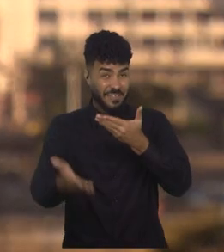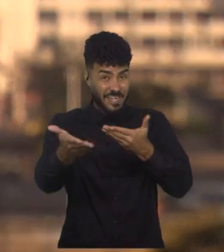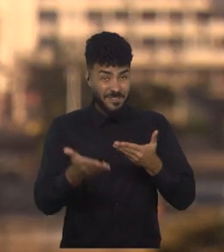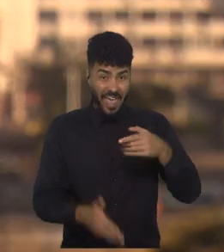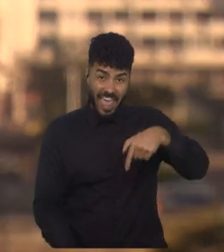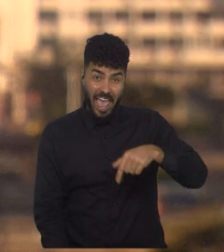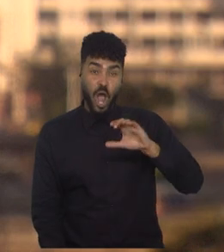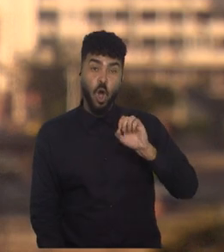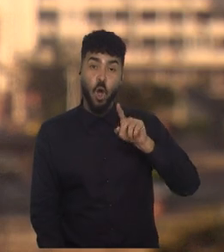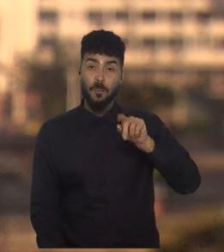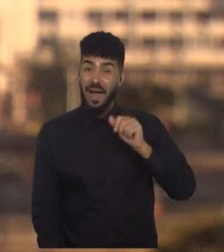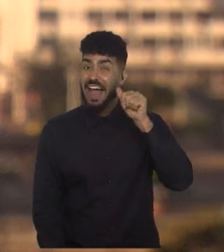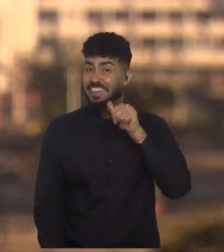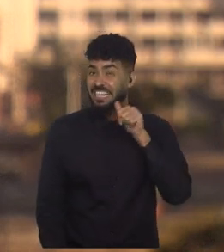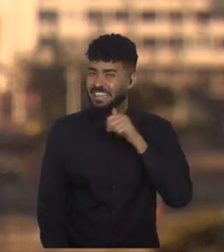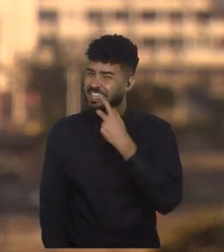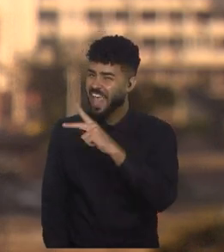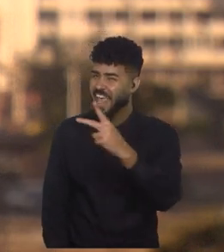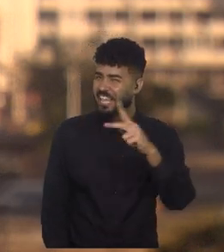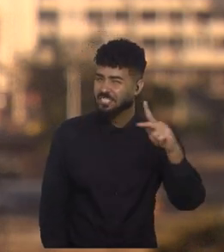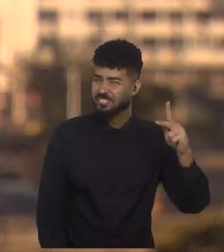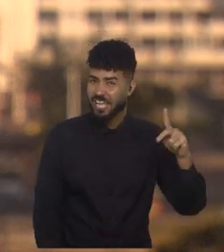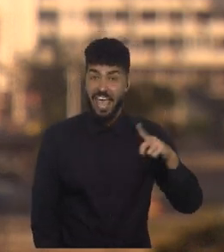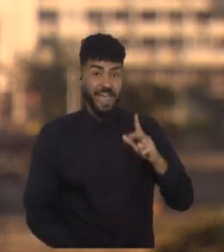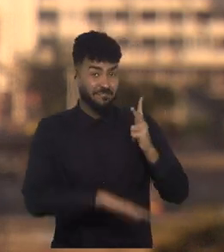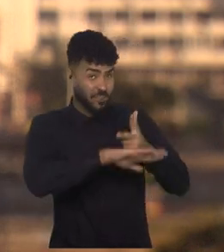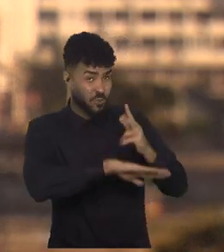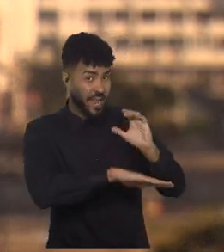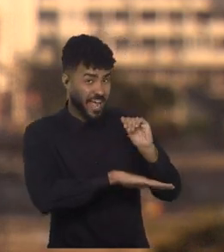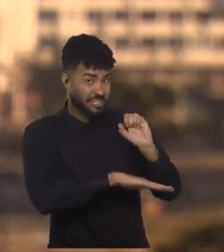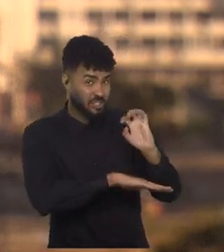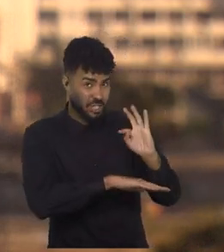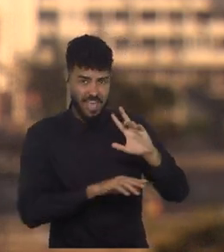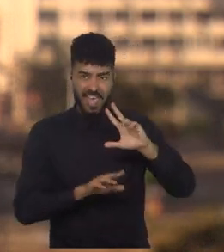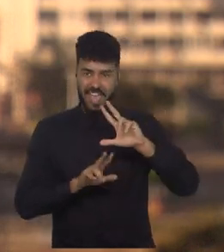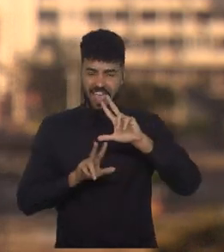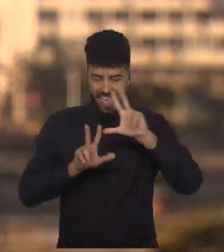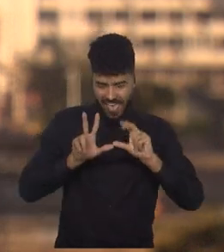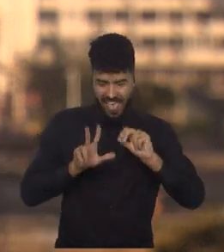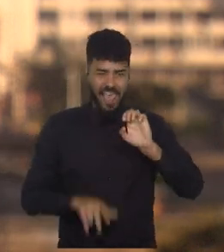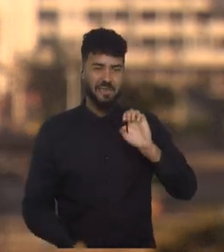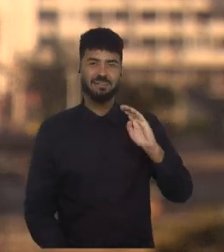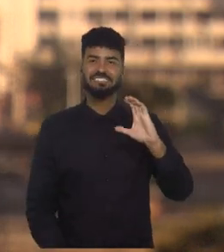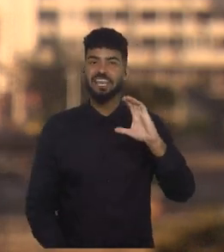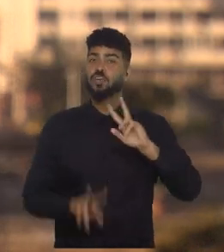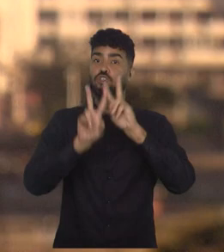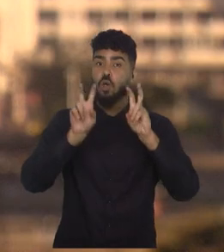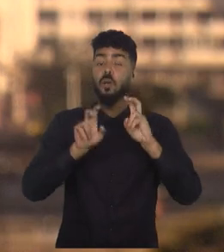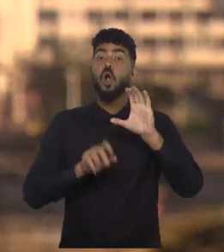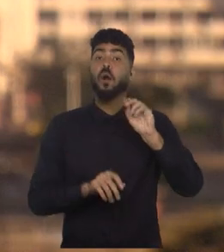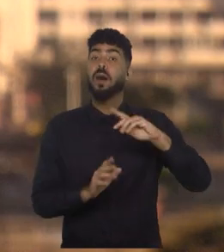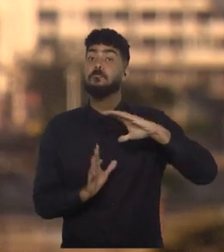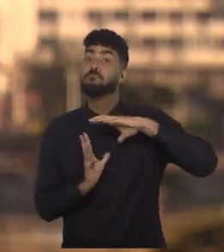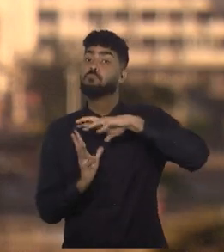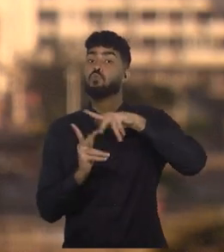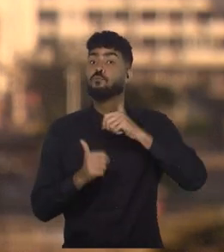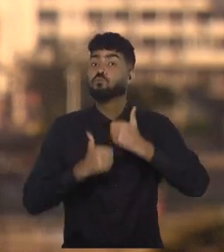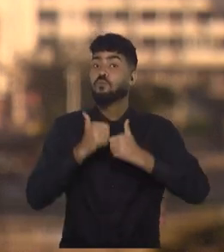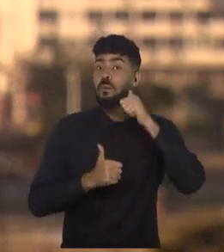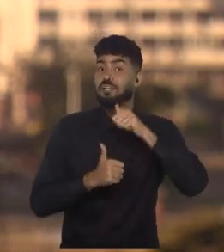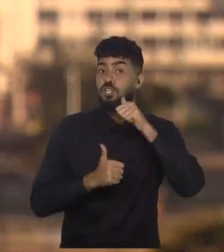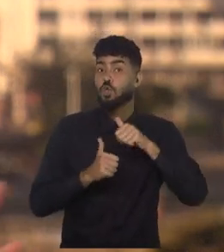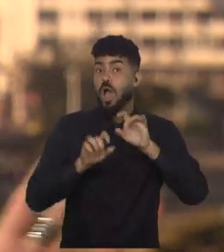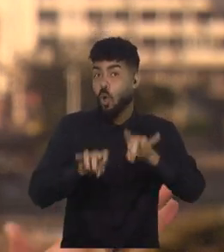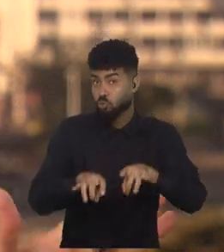Bem-vindos, esse é o Copa Delas, o videocast da EBC sobre a Copa do Mundo de Futebol Feminino da Austrália e da Nova